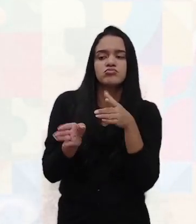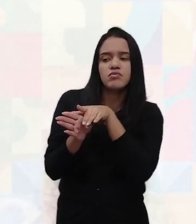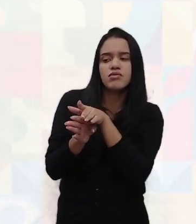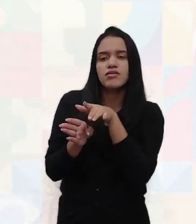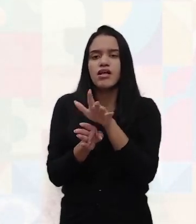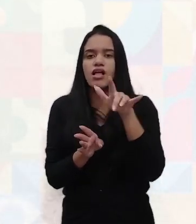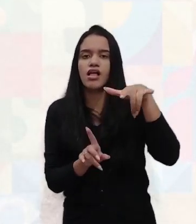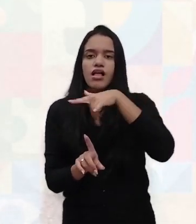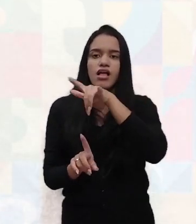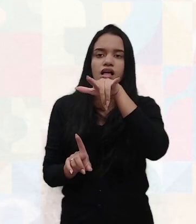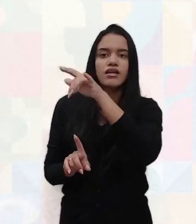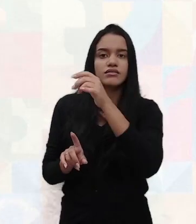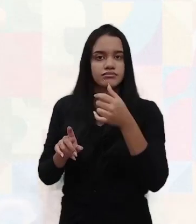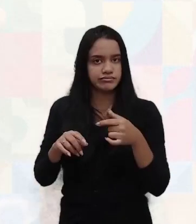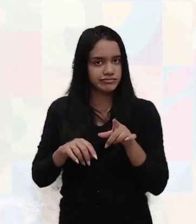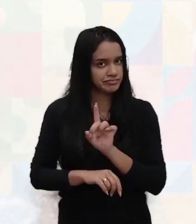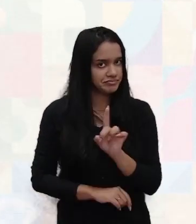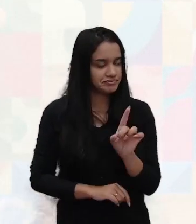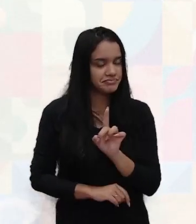tomada de decisão equivocada.